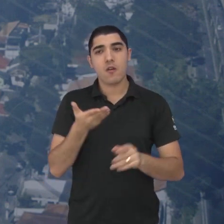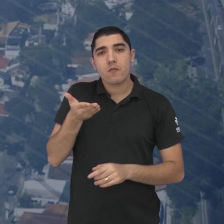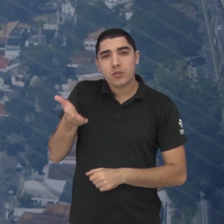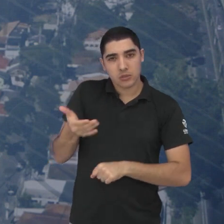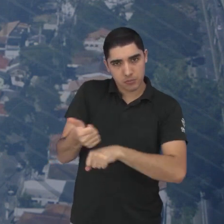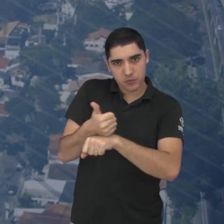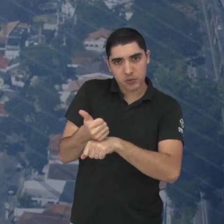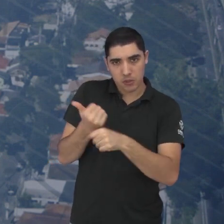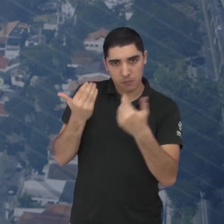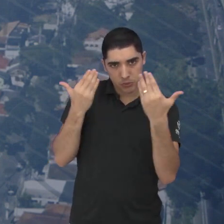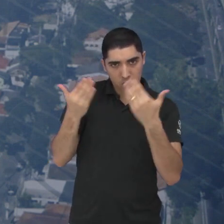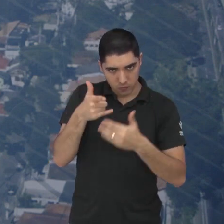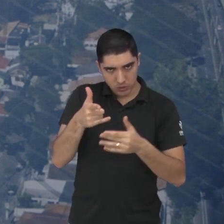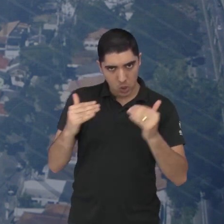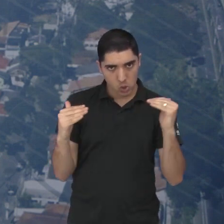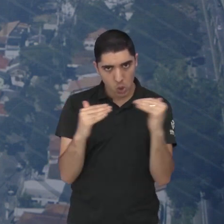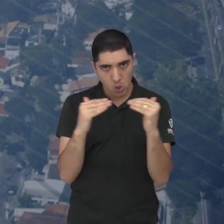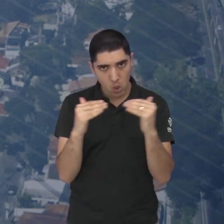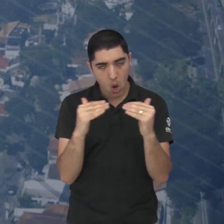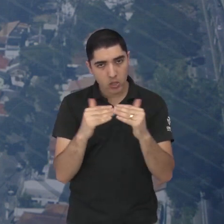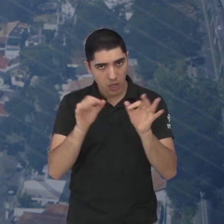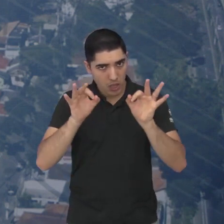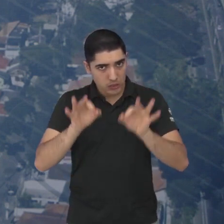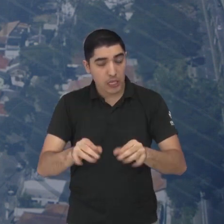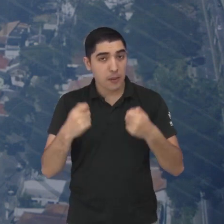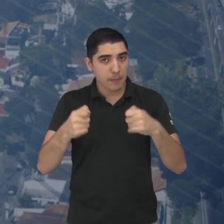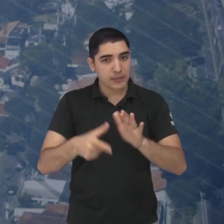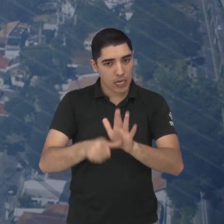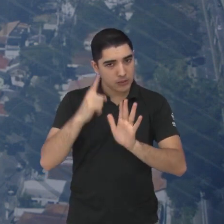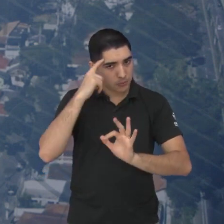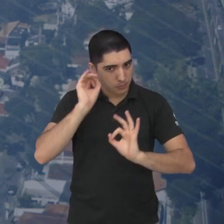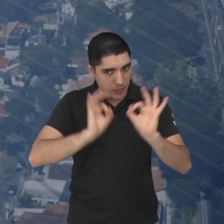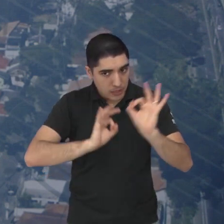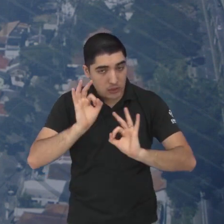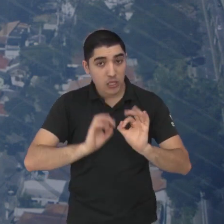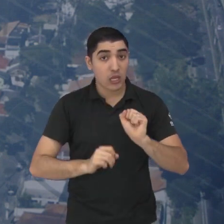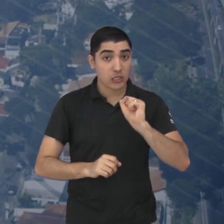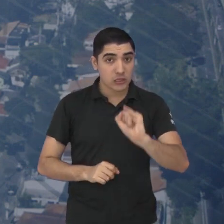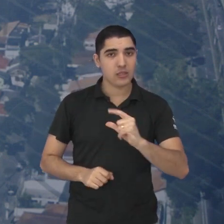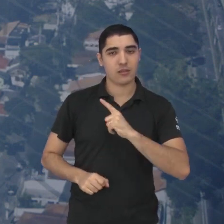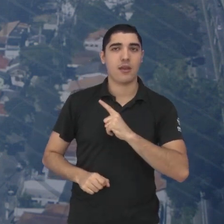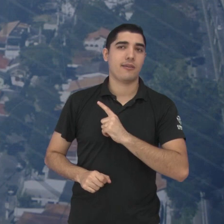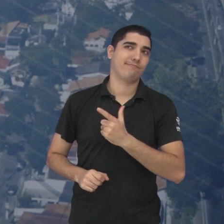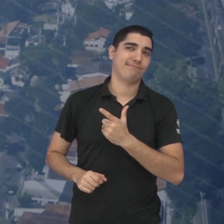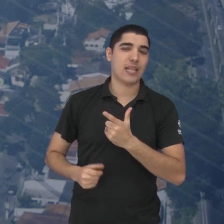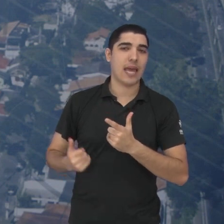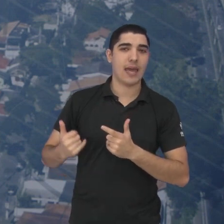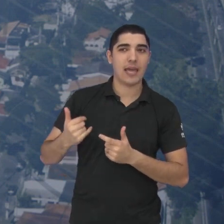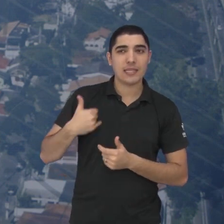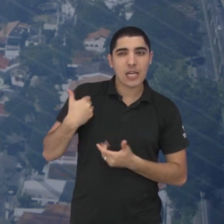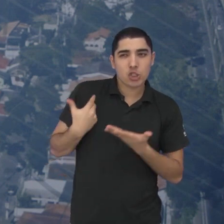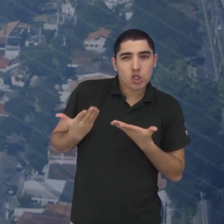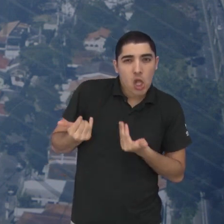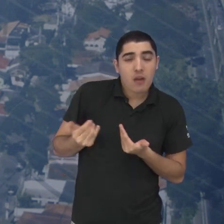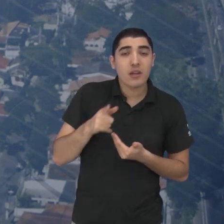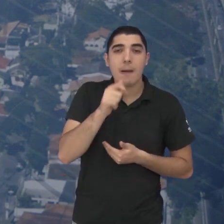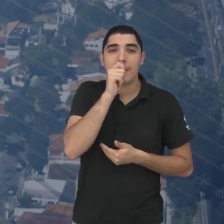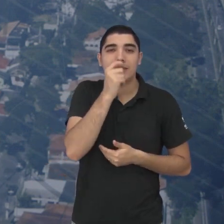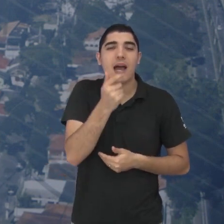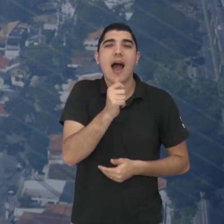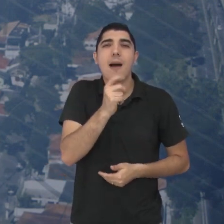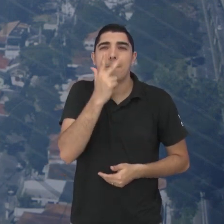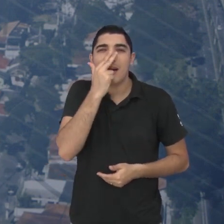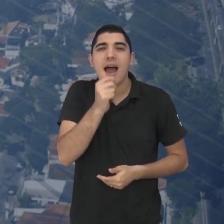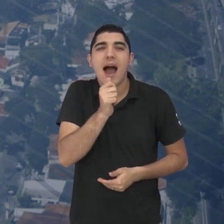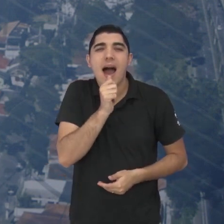pra gente finalizar você acha que é bem por aí mesmo planeje quando você é mais nova também às vezes você não tem a maturidade pra